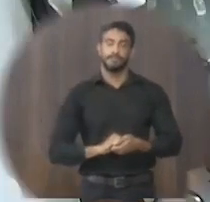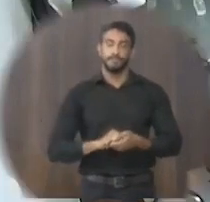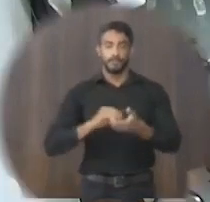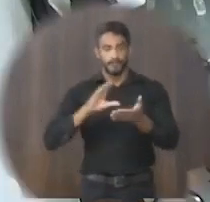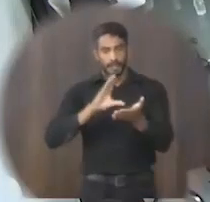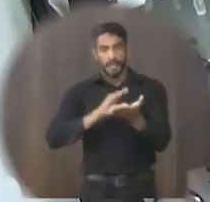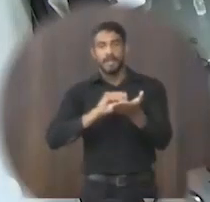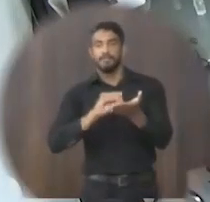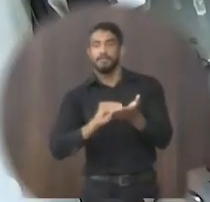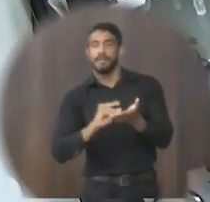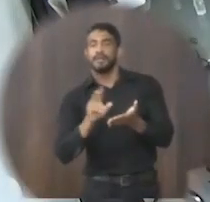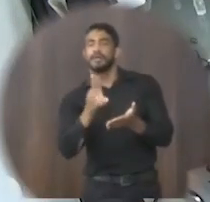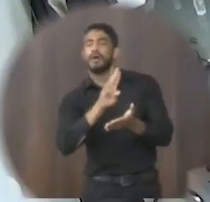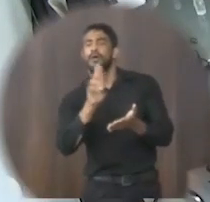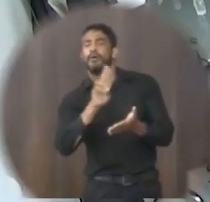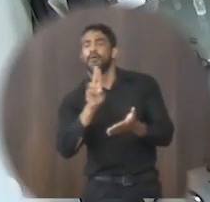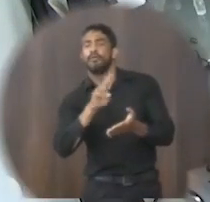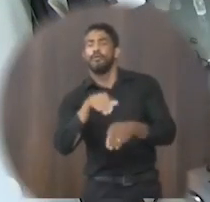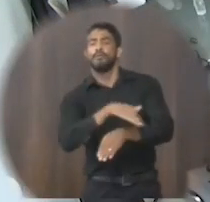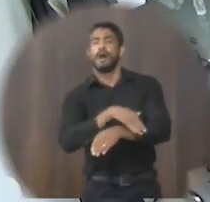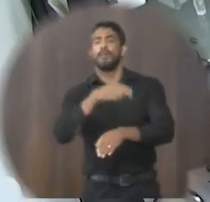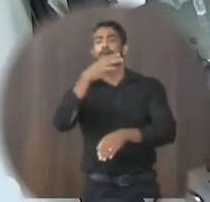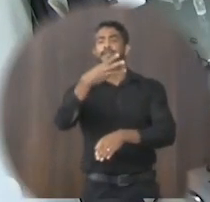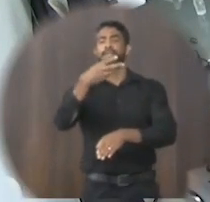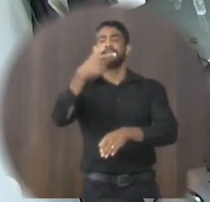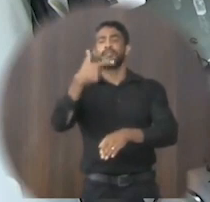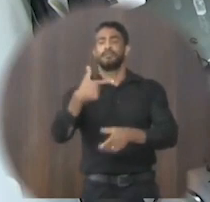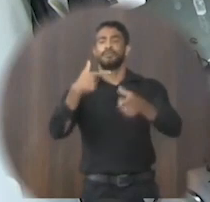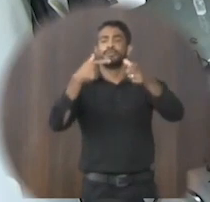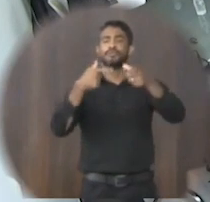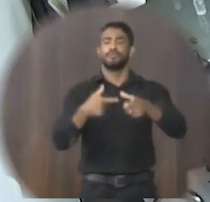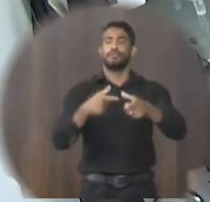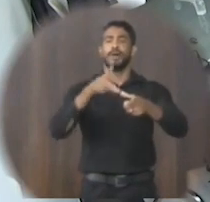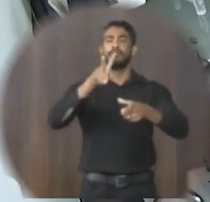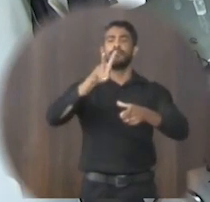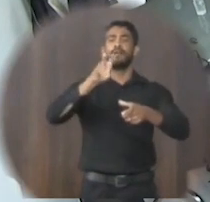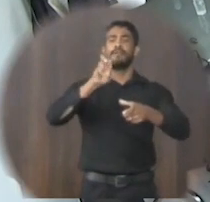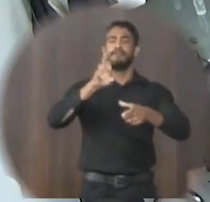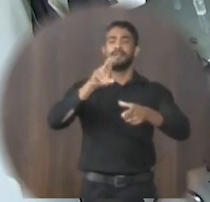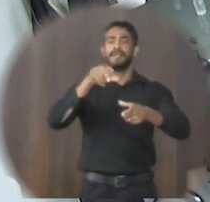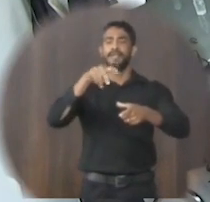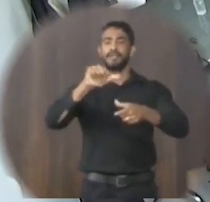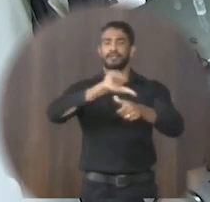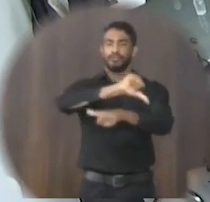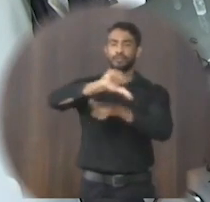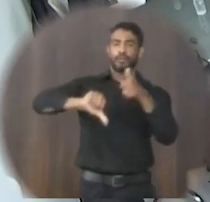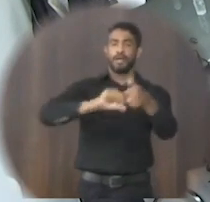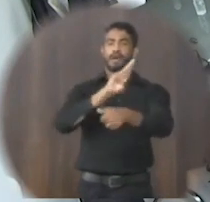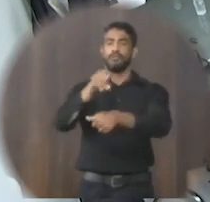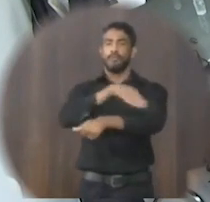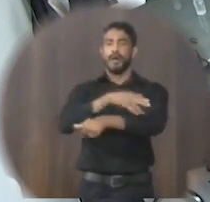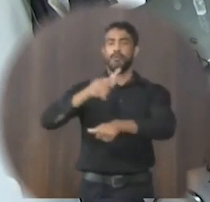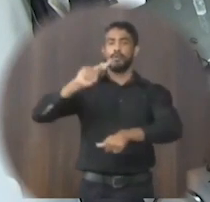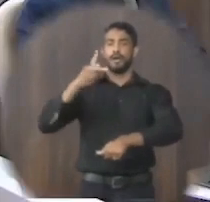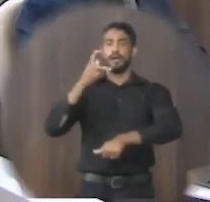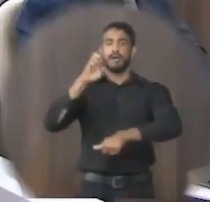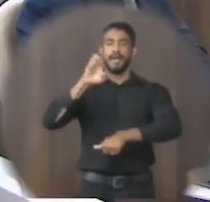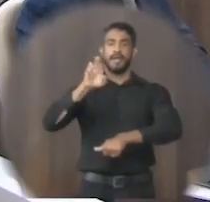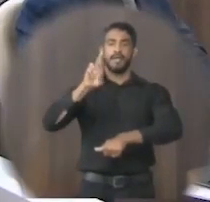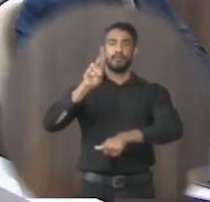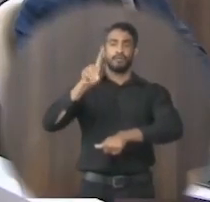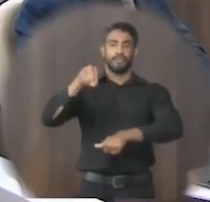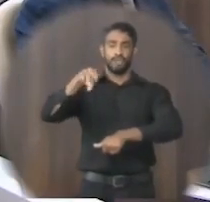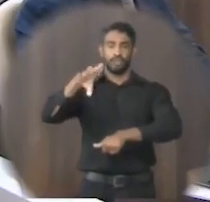Emenda da denominação à rua 32 localizada no bairro Veredas de rua Herodino da Silva